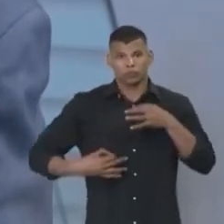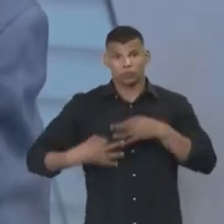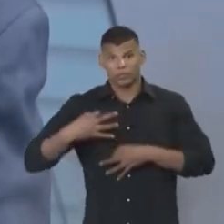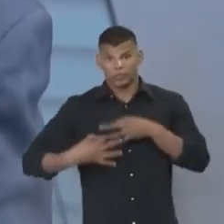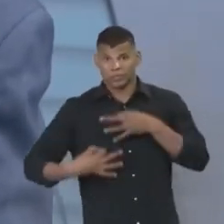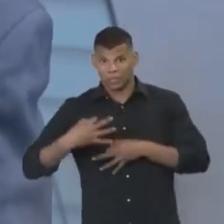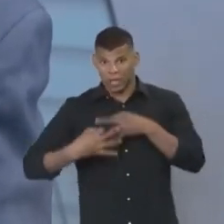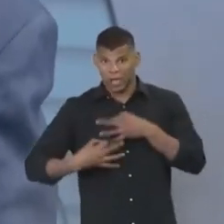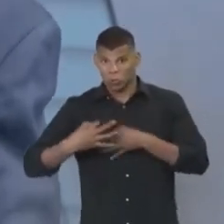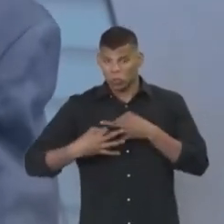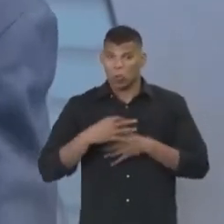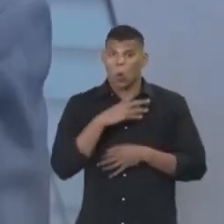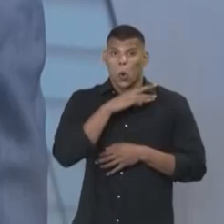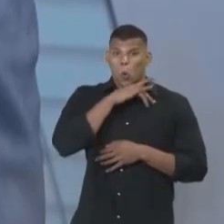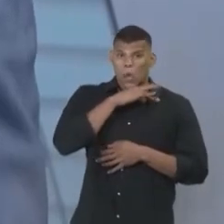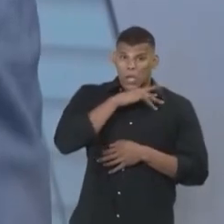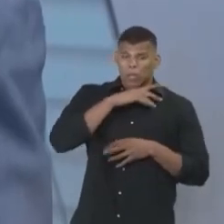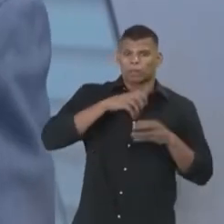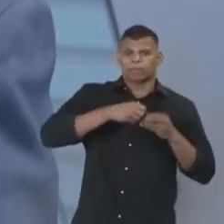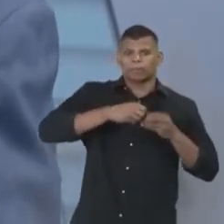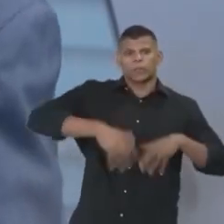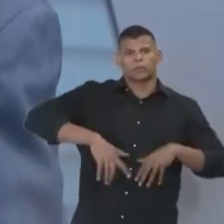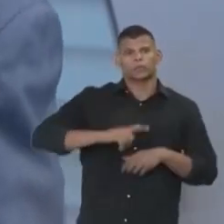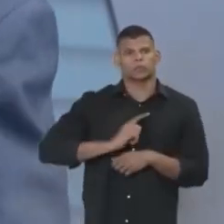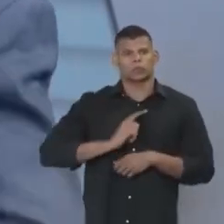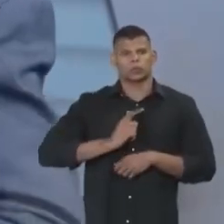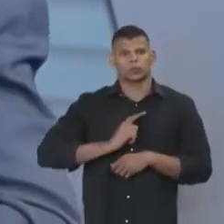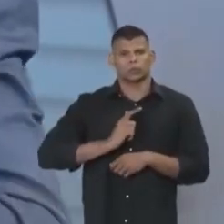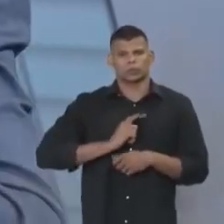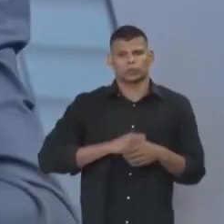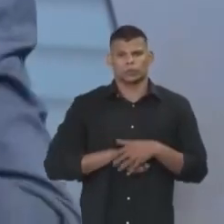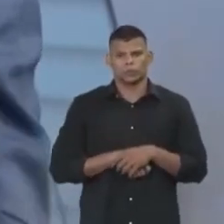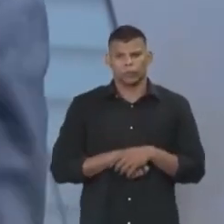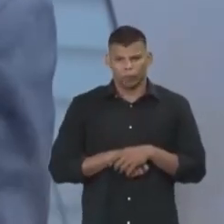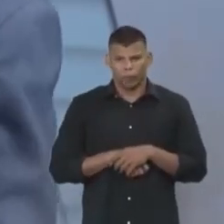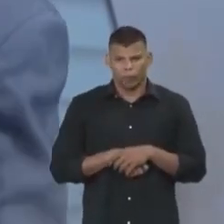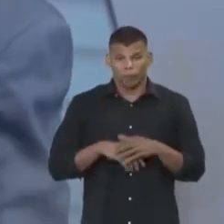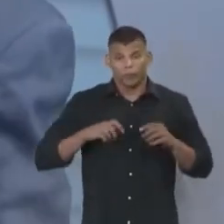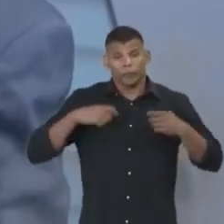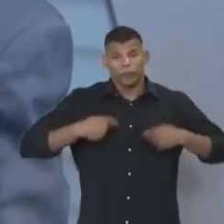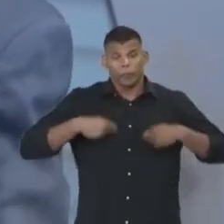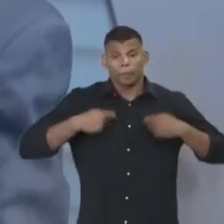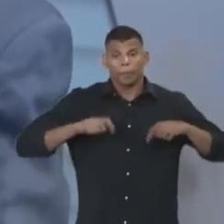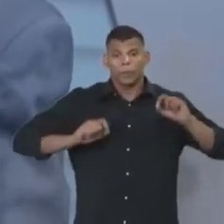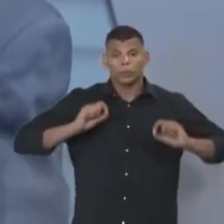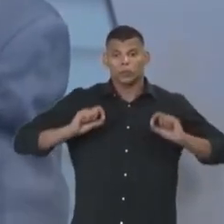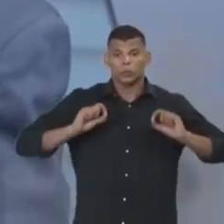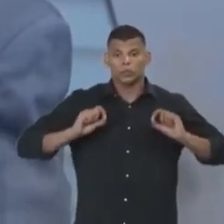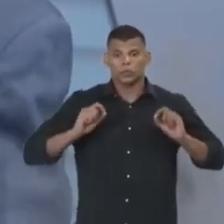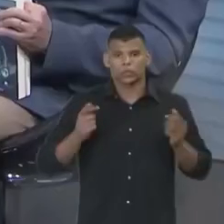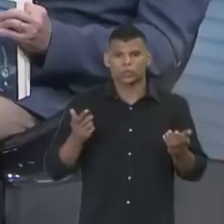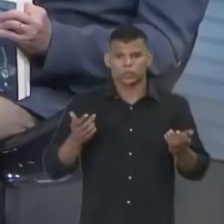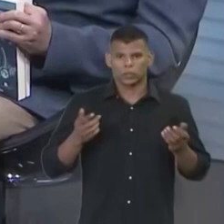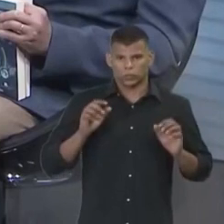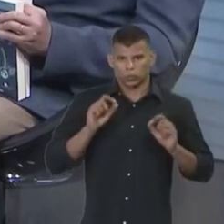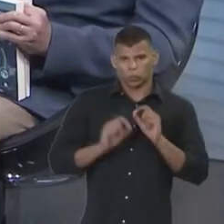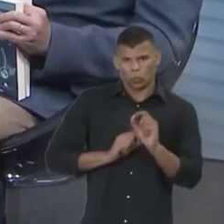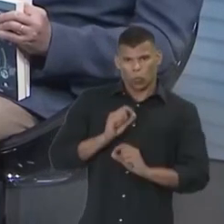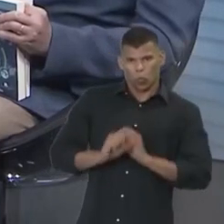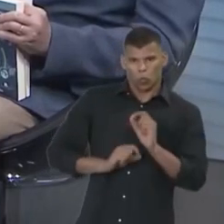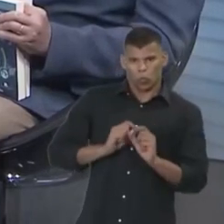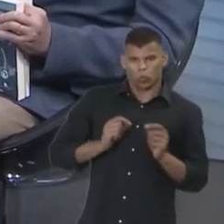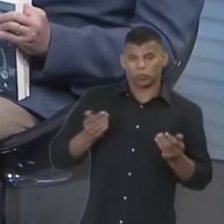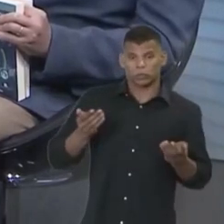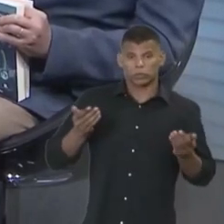intencionado põe tudo a perder, né? Não, com certeza. Ou seja, é um equilíbrio, né? A sociedade tem que ter um equilíbrio de boas